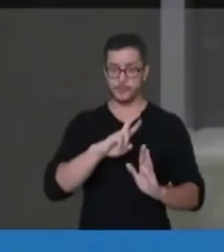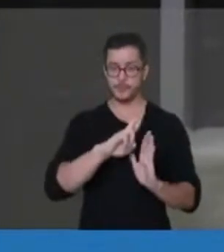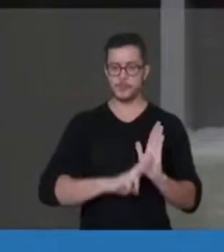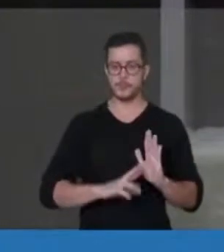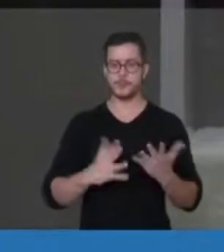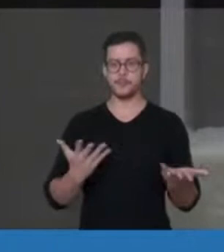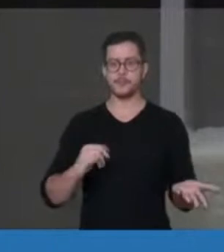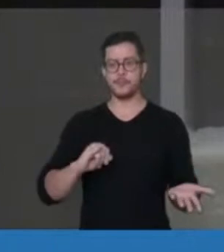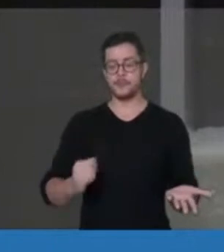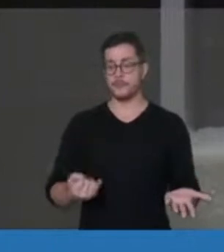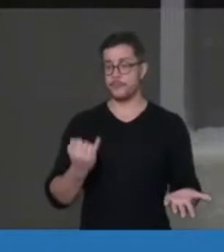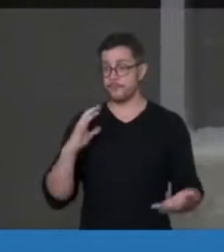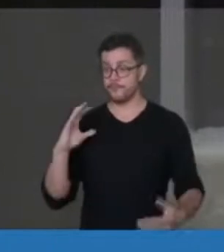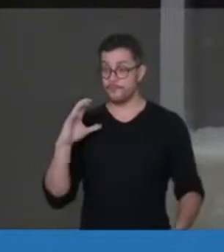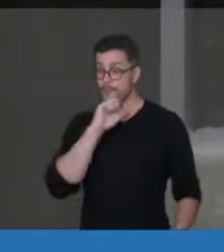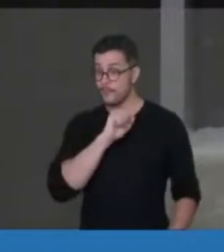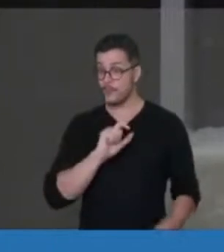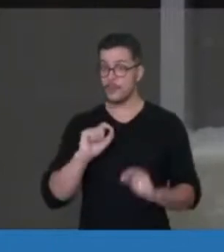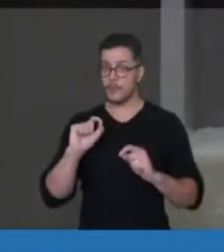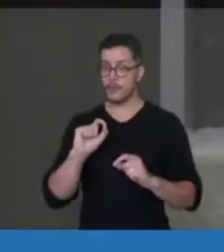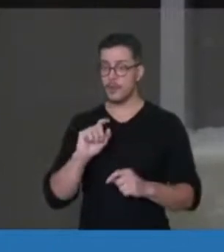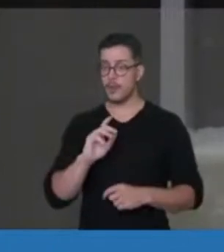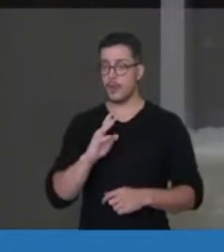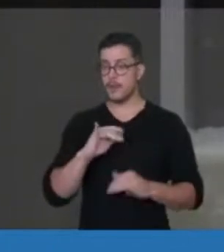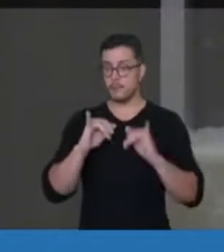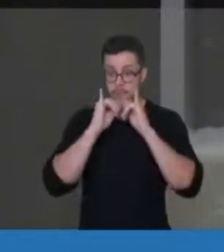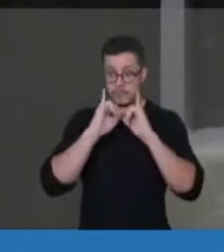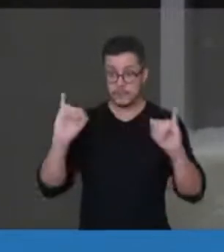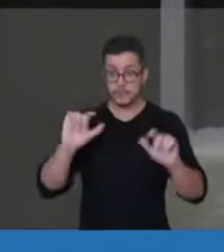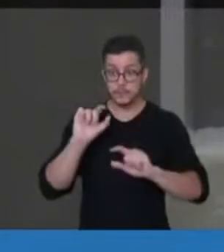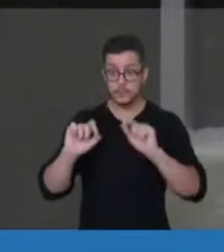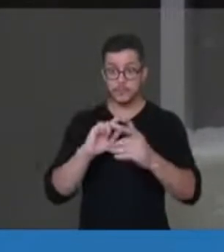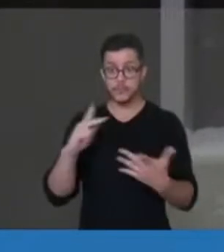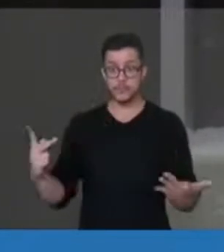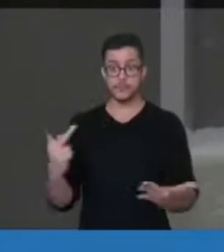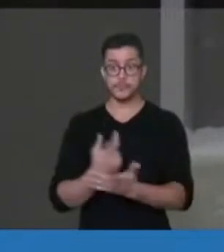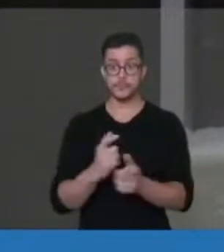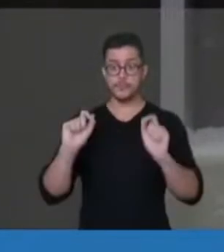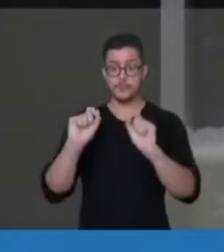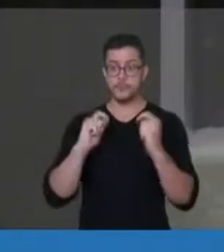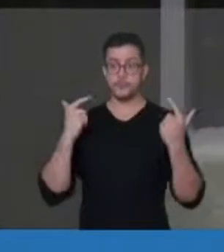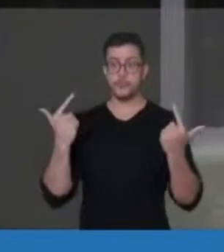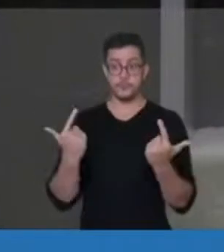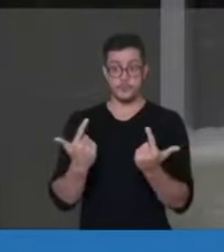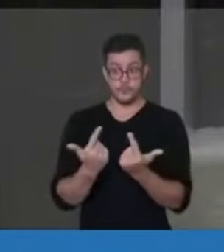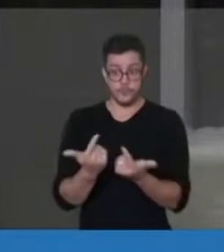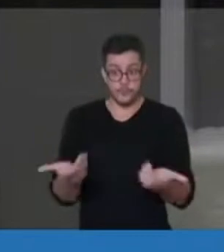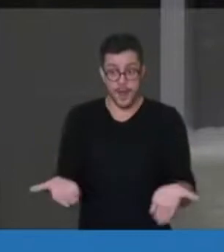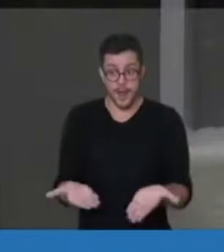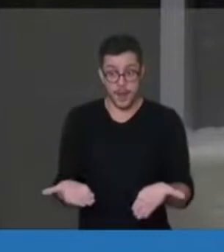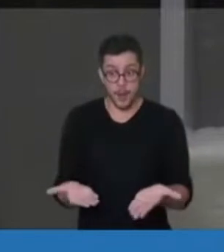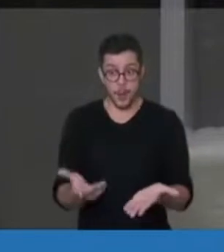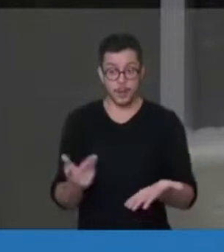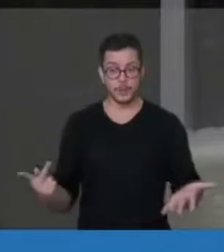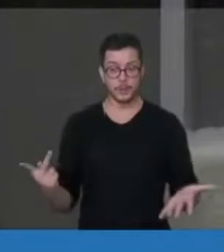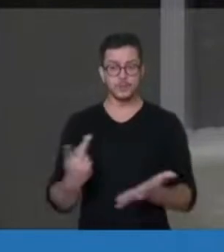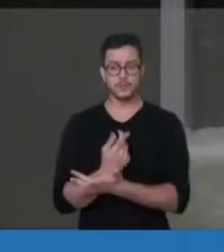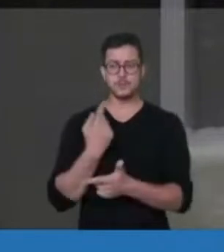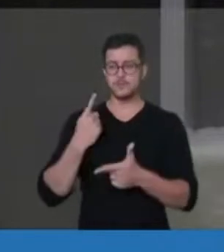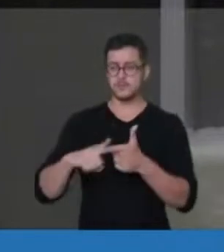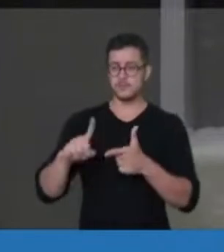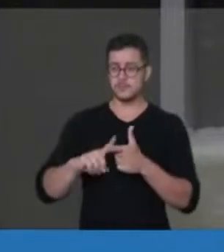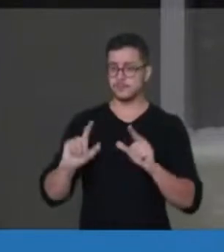brevemente, para denunciar o que está acontecendo na Assembleia Legislativa do Estado de São Paulo, nesse momento, onde está sendo